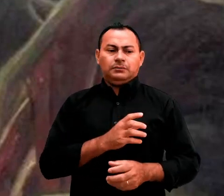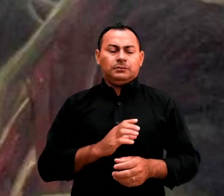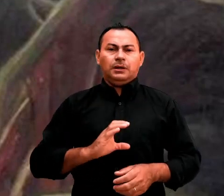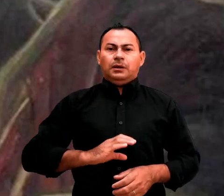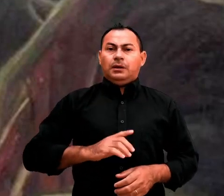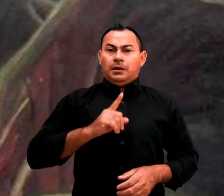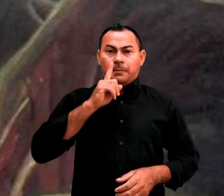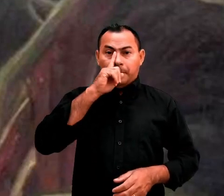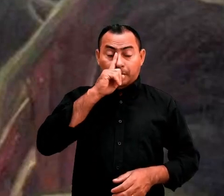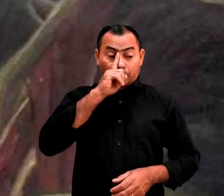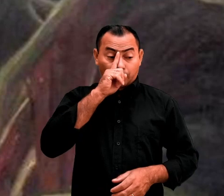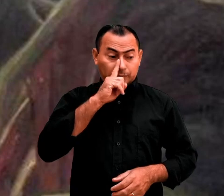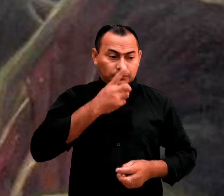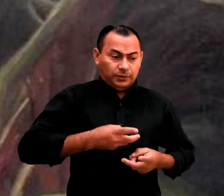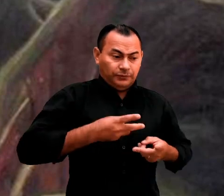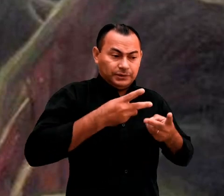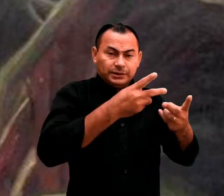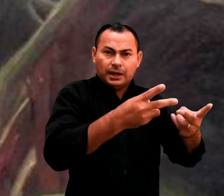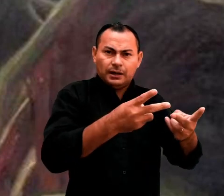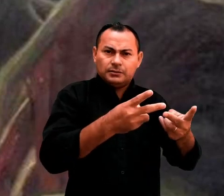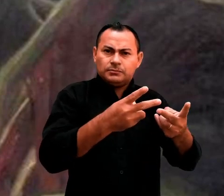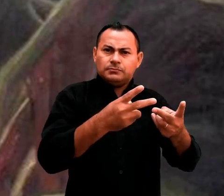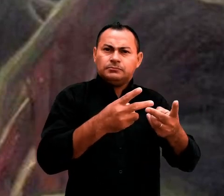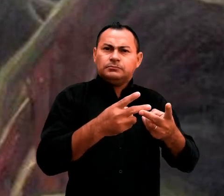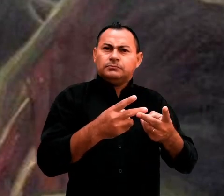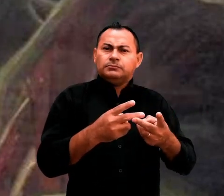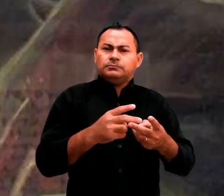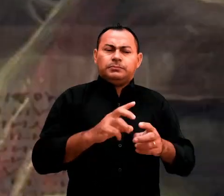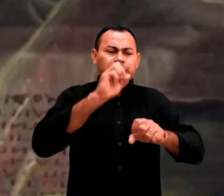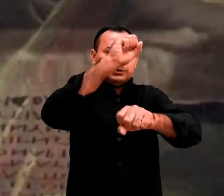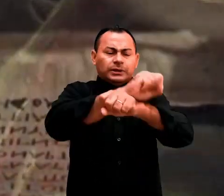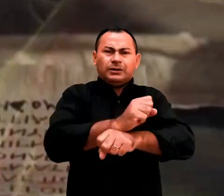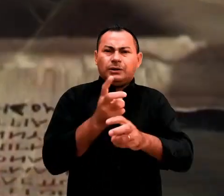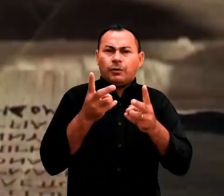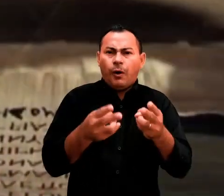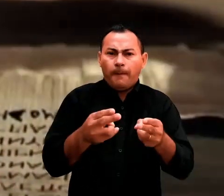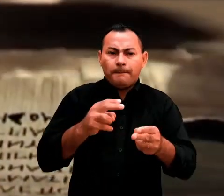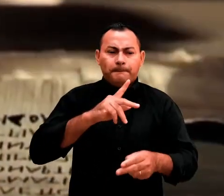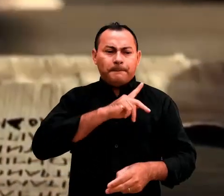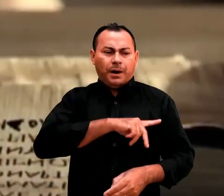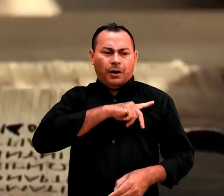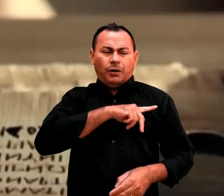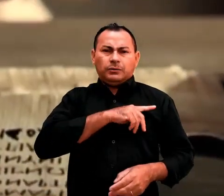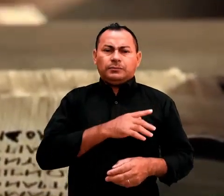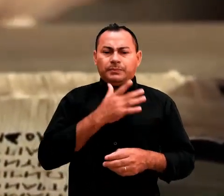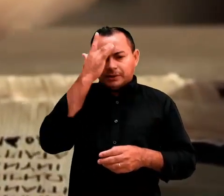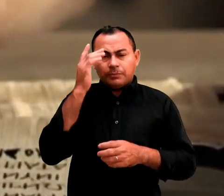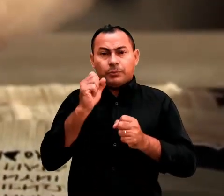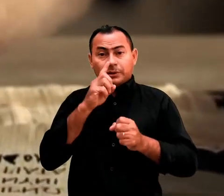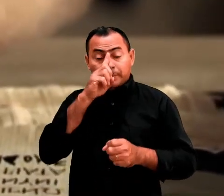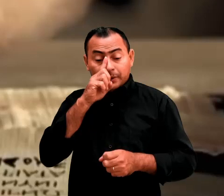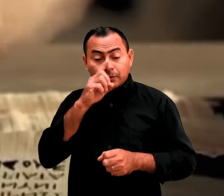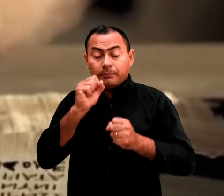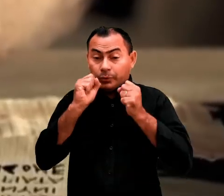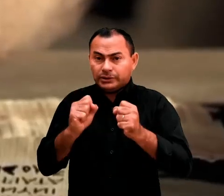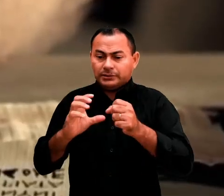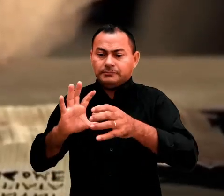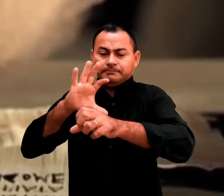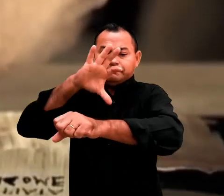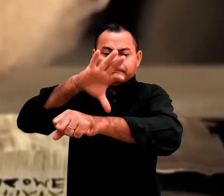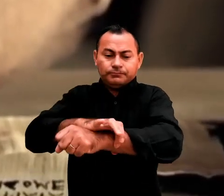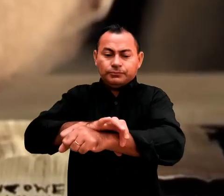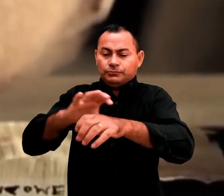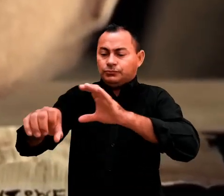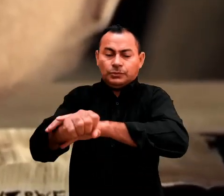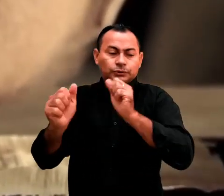Era perigoso visitar um prisioneiro como Paulo naqueles tempos em Roma. Era capaz do visitante ser acorrentado junto ao prisioneiro e não